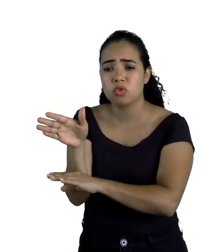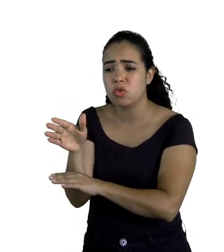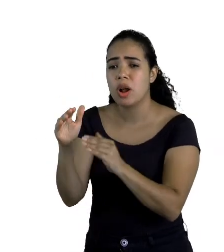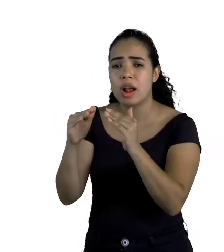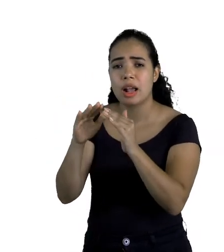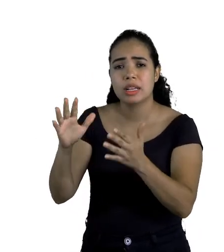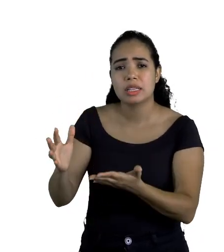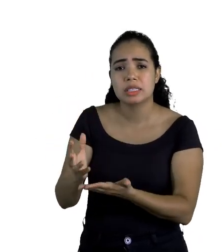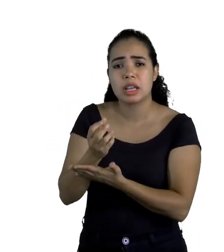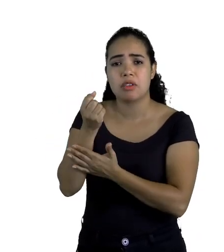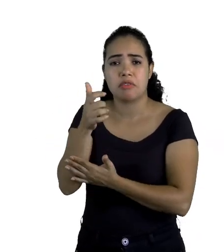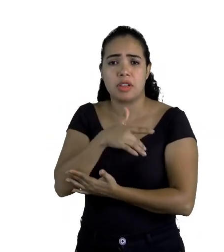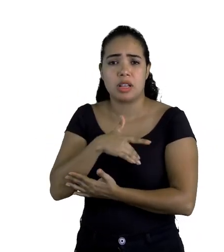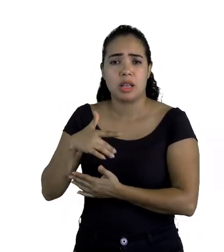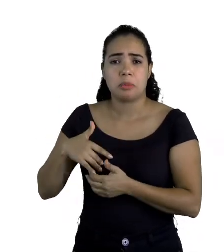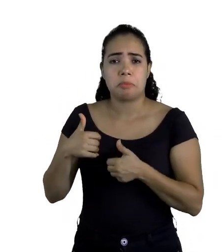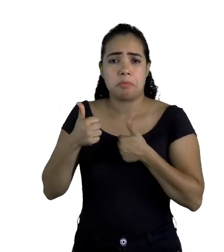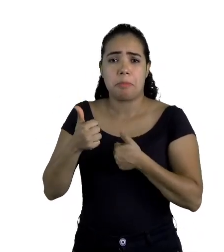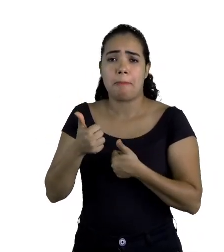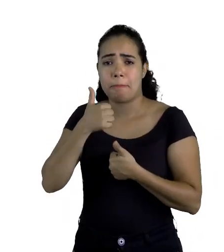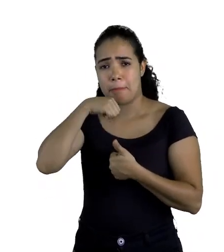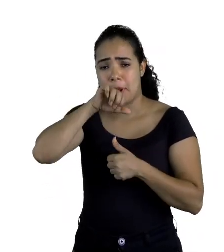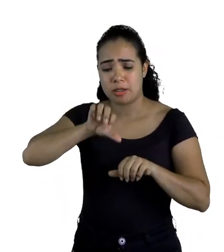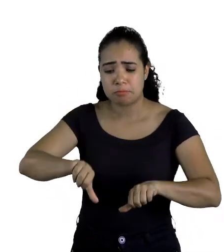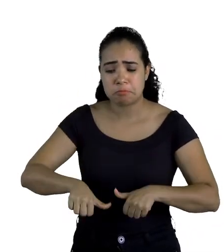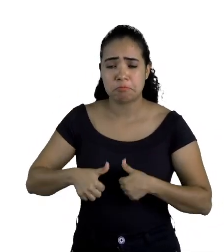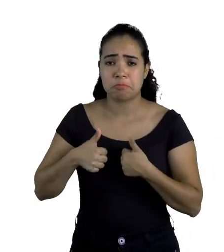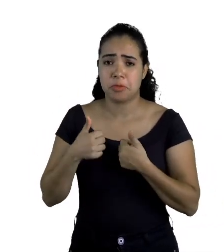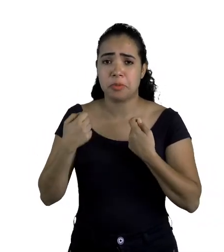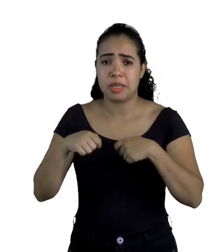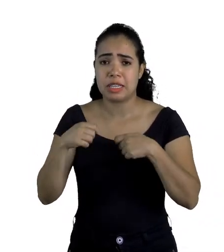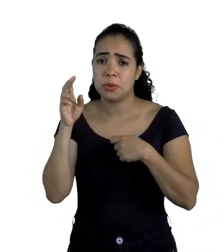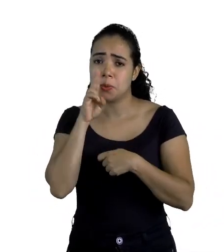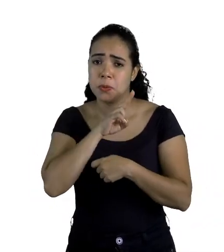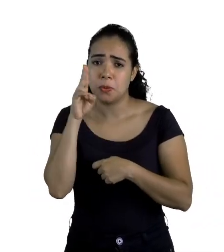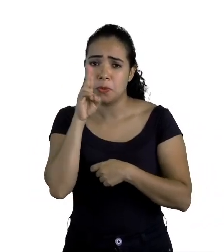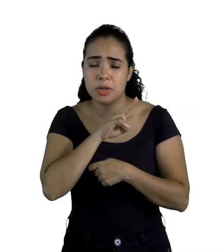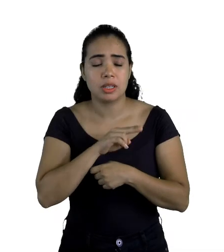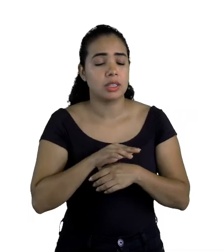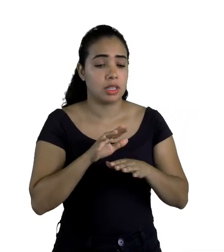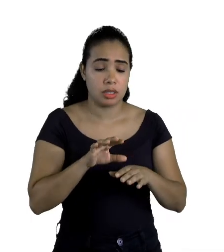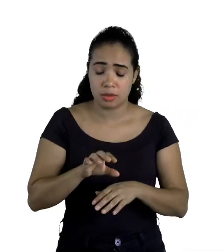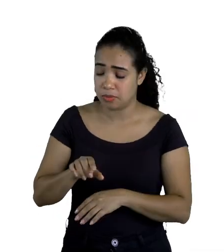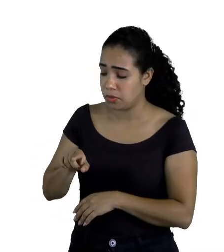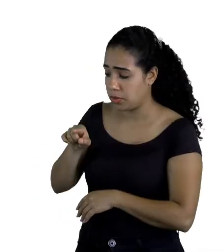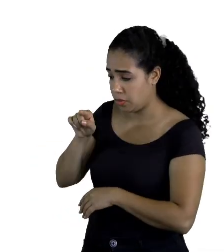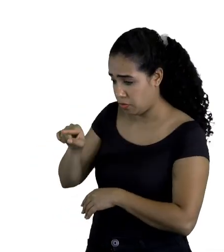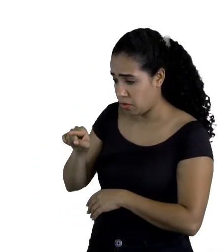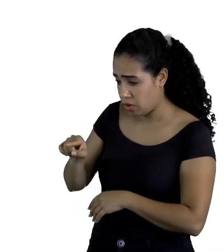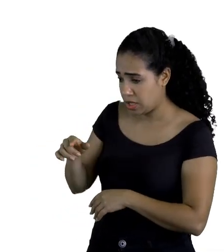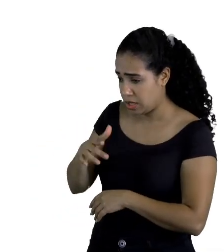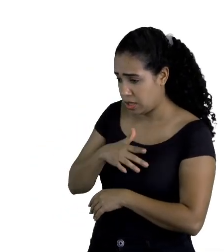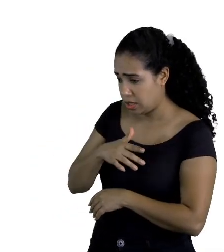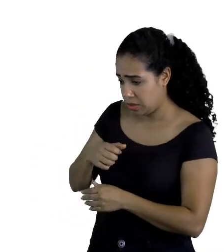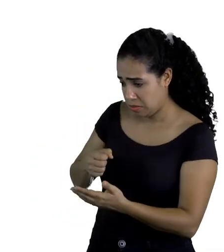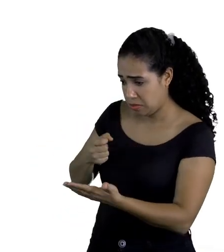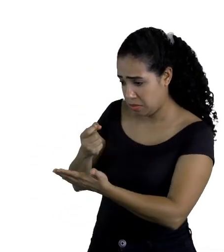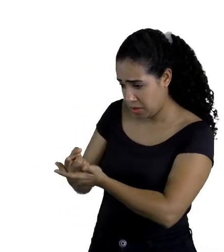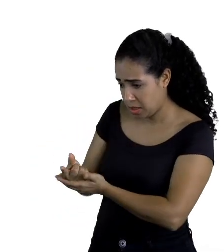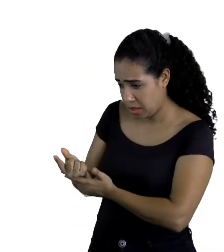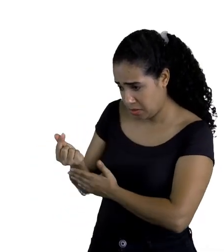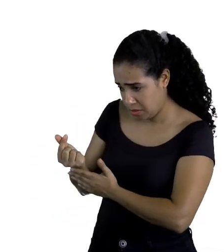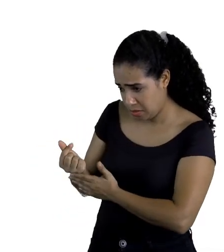sua mãe, caso ainda chegasse em tempo. Ossain perguntou, vocês estão em condições de pagar o meu